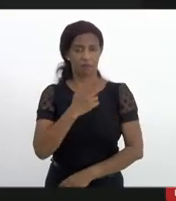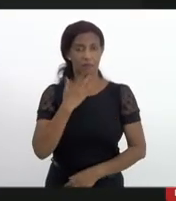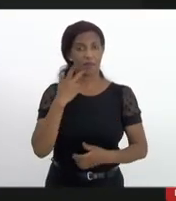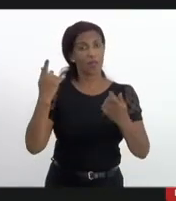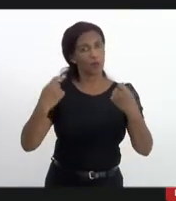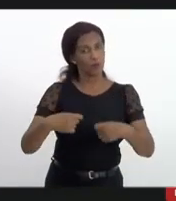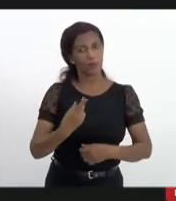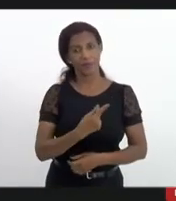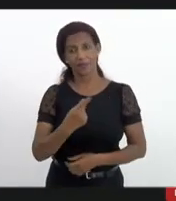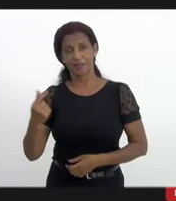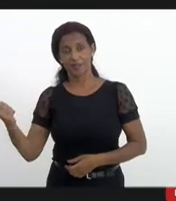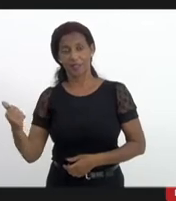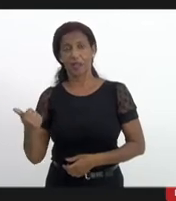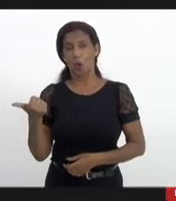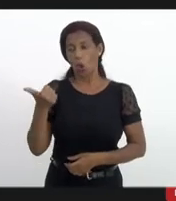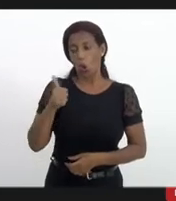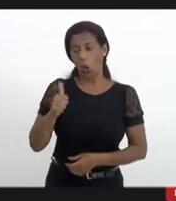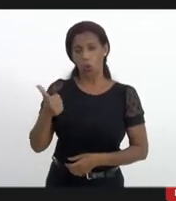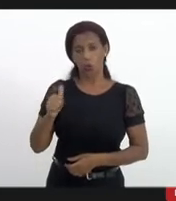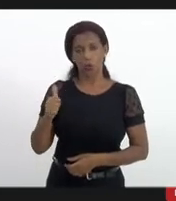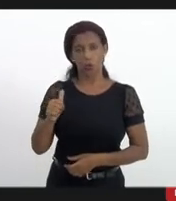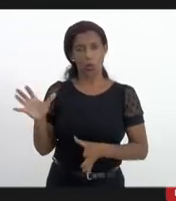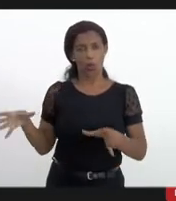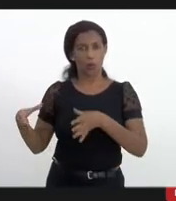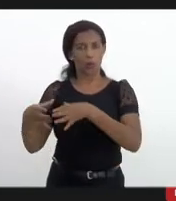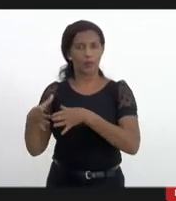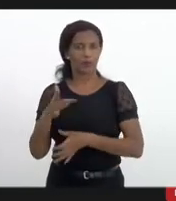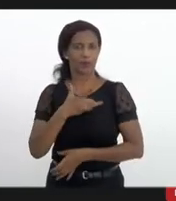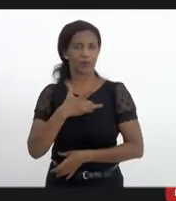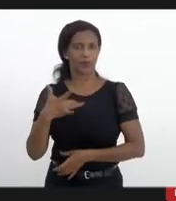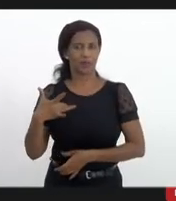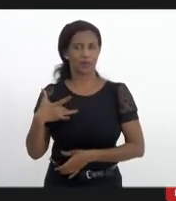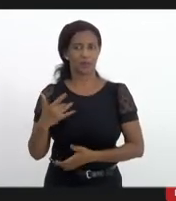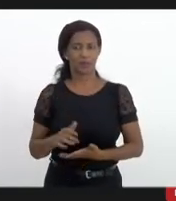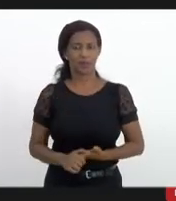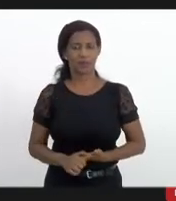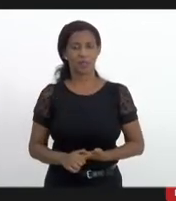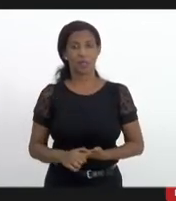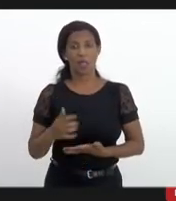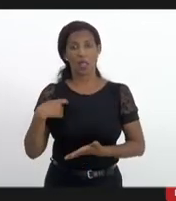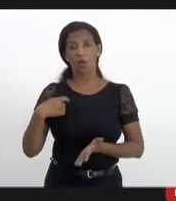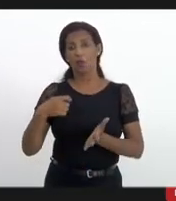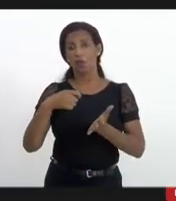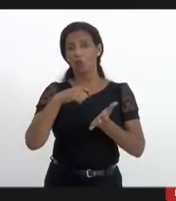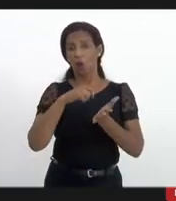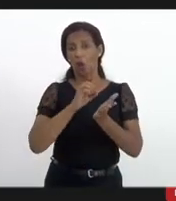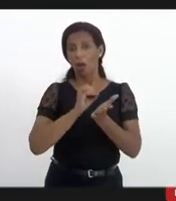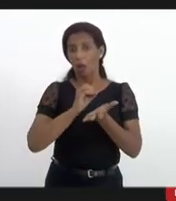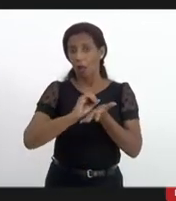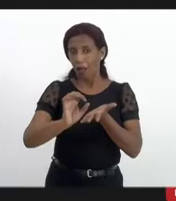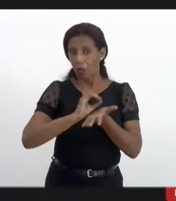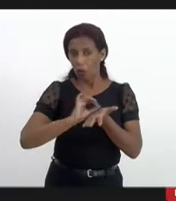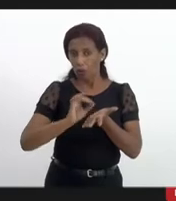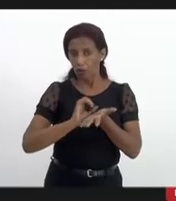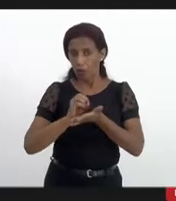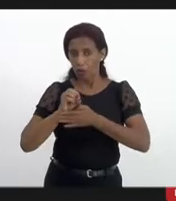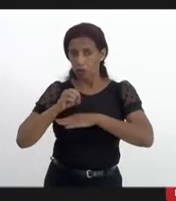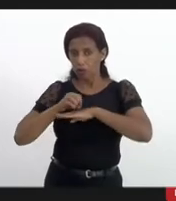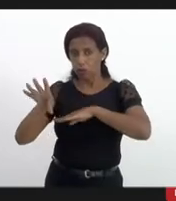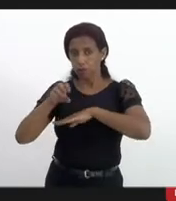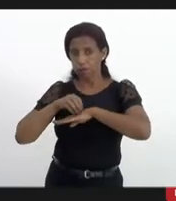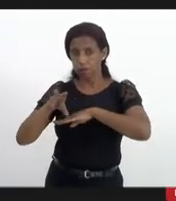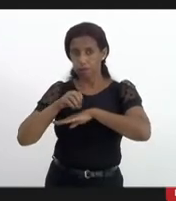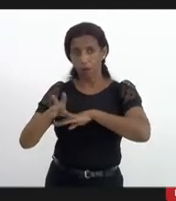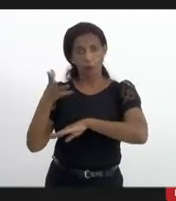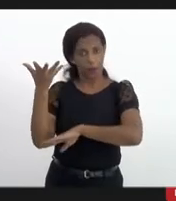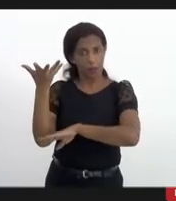falei que você que ia entrar 11 horas na comissão de saúde eu vou só deixar elas registradas aqui porque tem está sendo